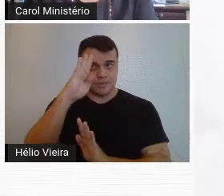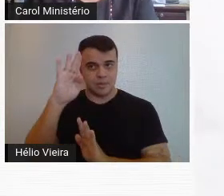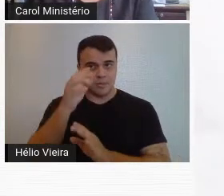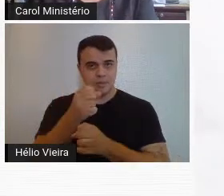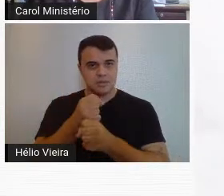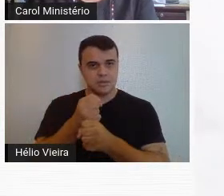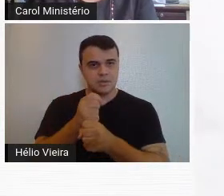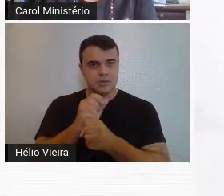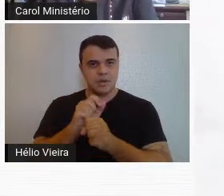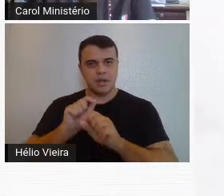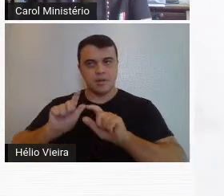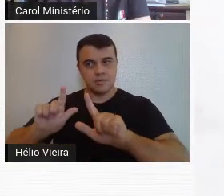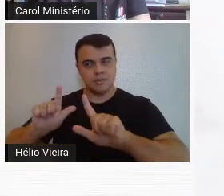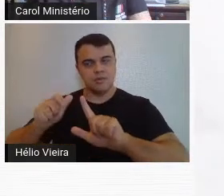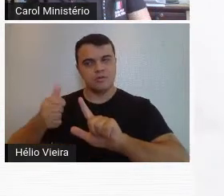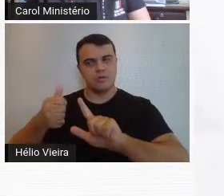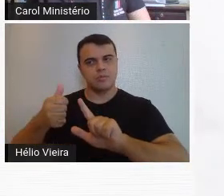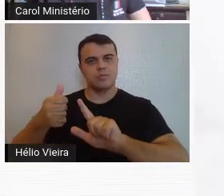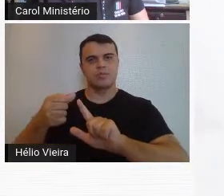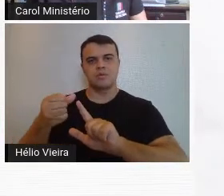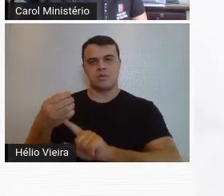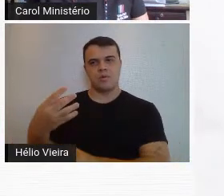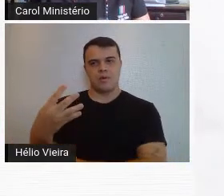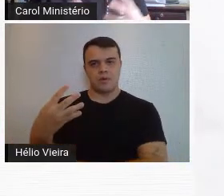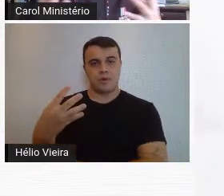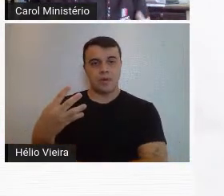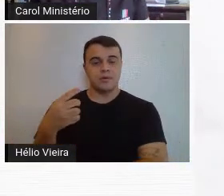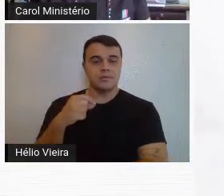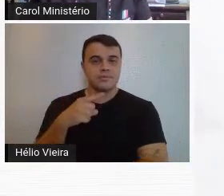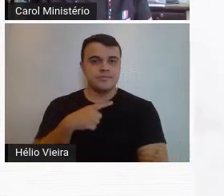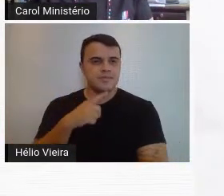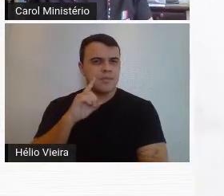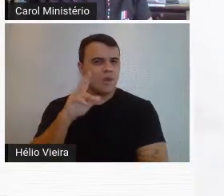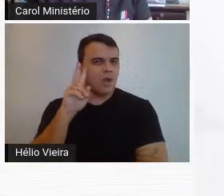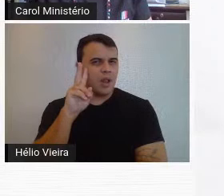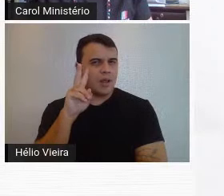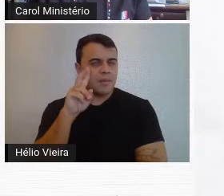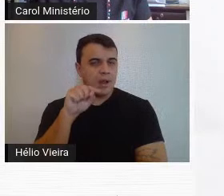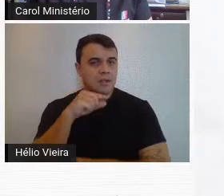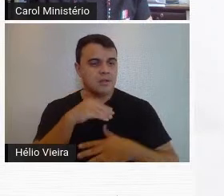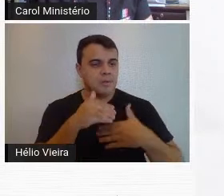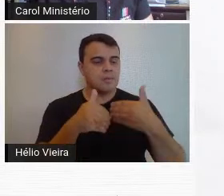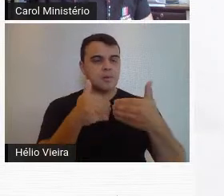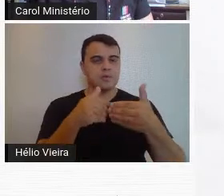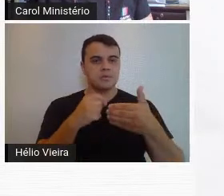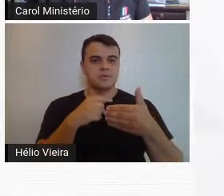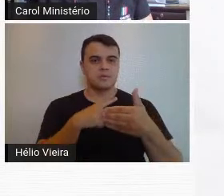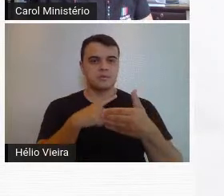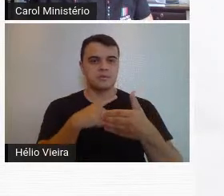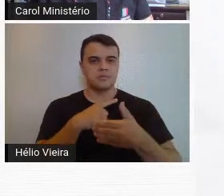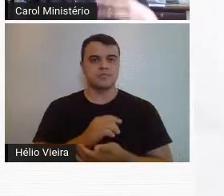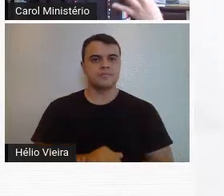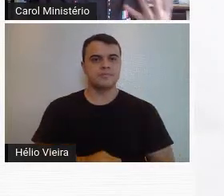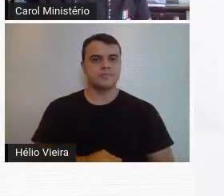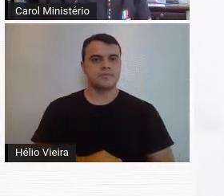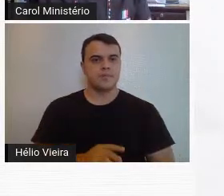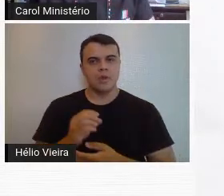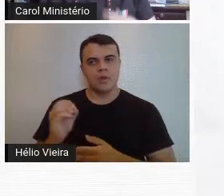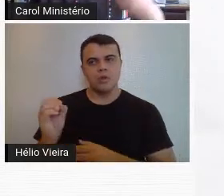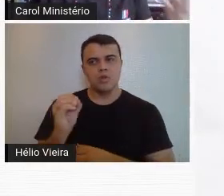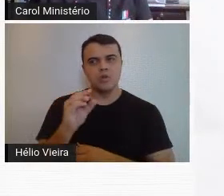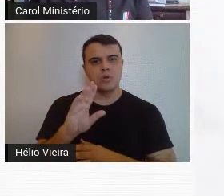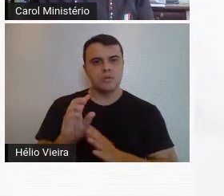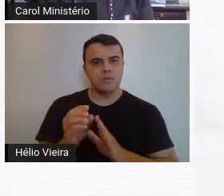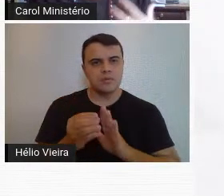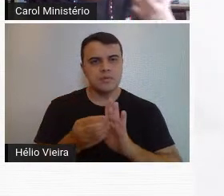exposição de 44, tá? Então, gente, a gente tem só que lembrar que esse processo, então, de inserção do